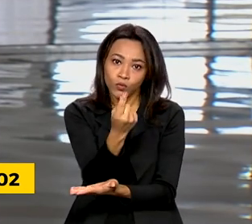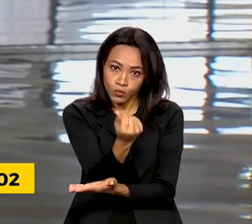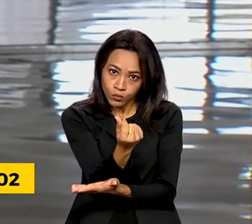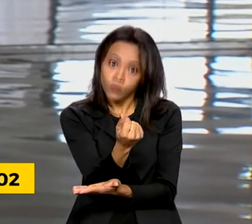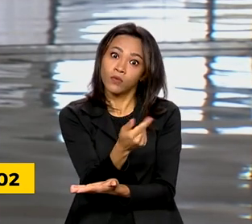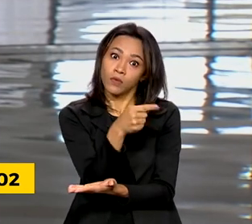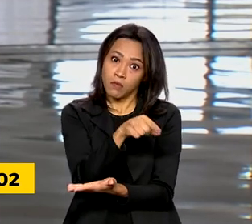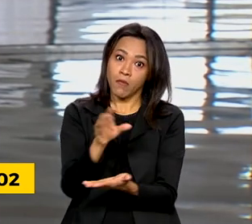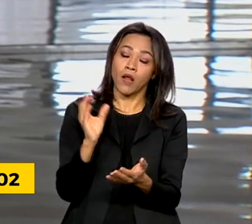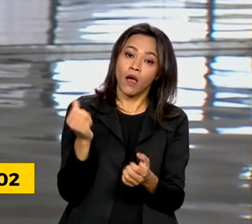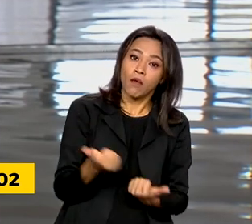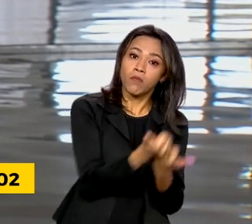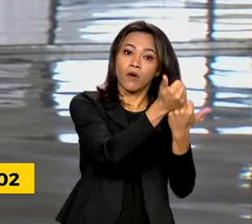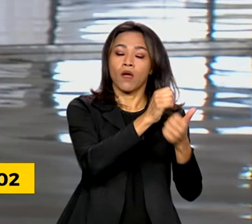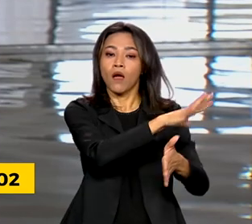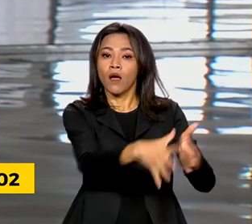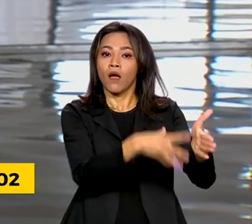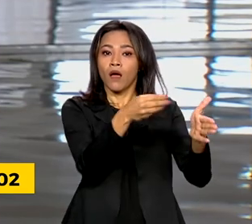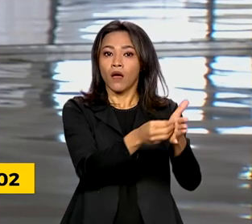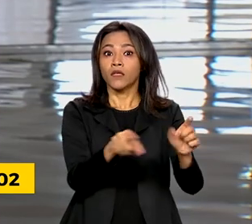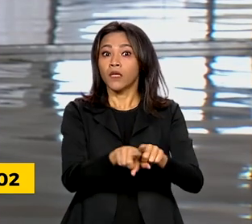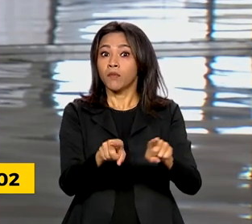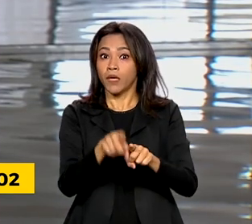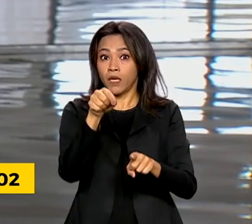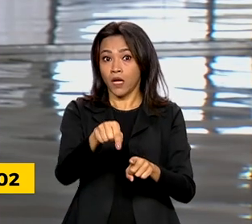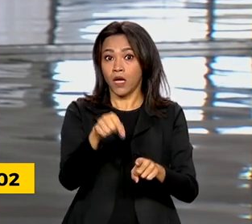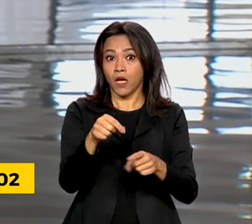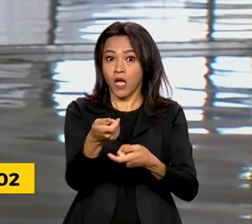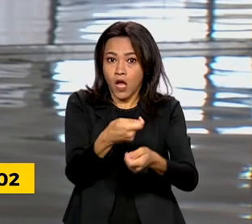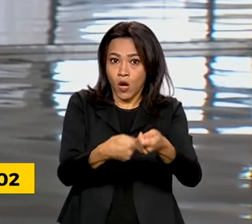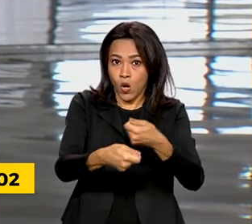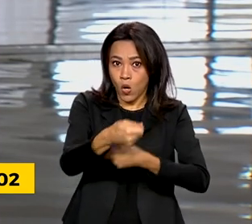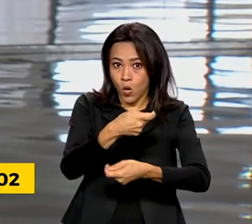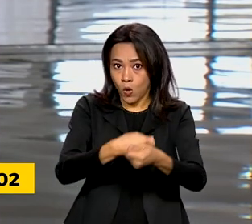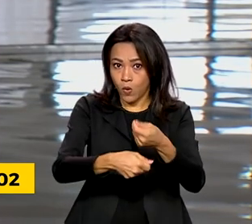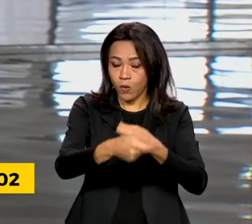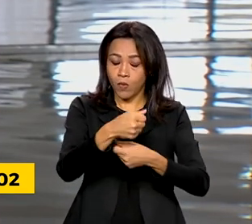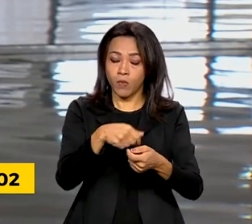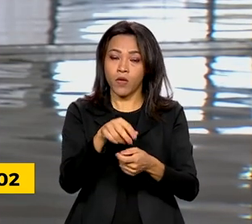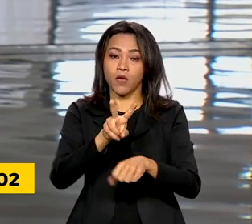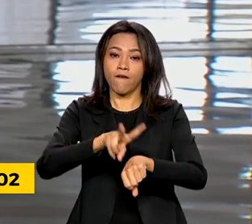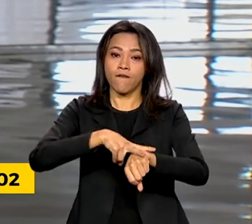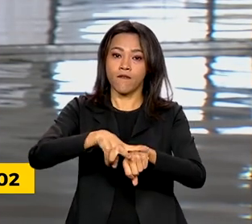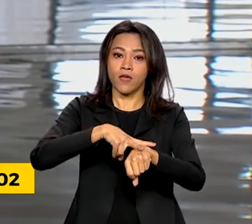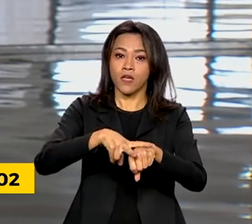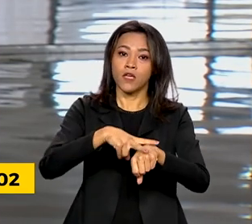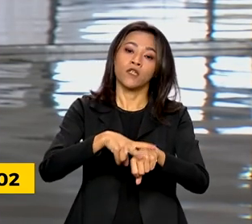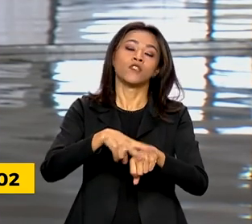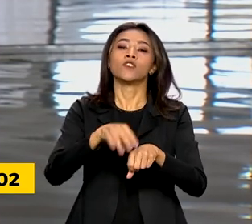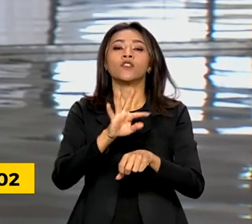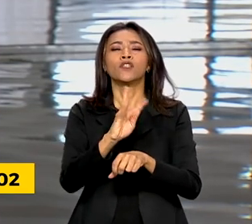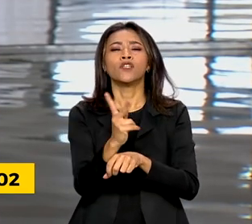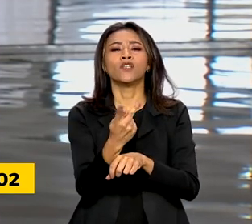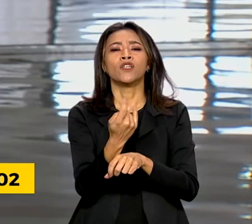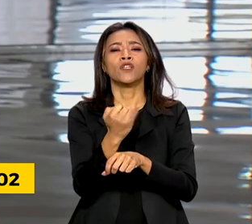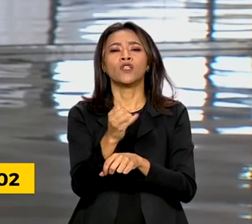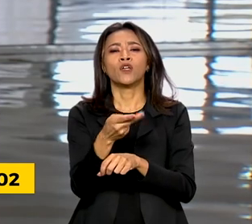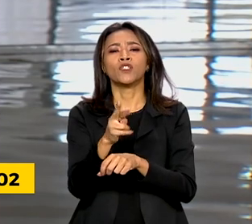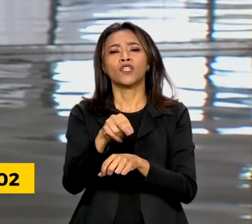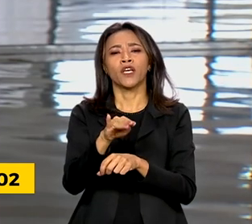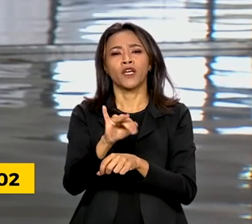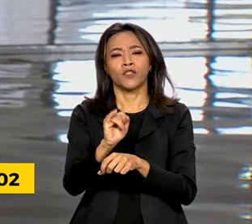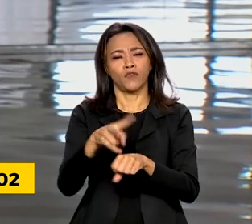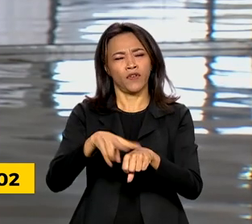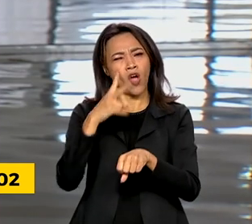na economia verde e também, na verdade, na produção de hidrogênio verde. Veja mais detalhes sobre esse